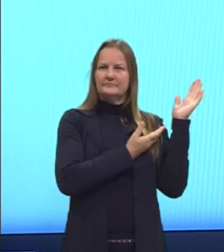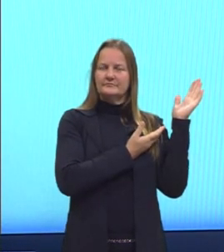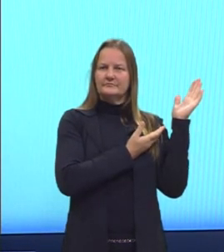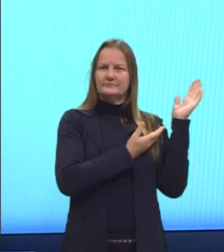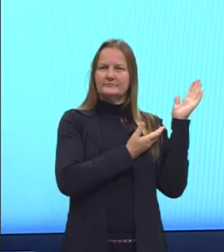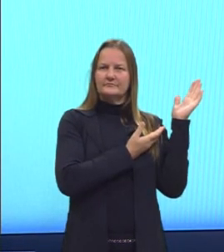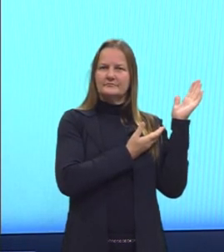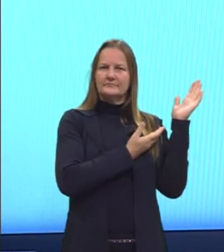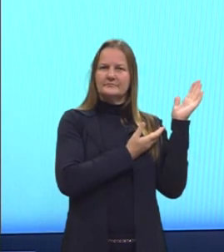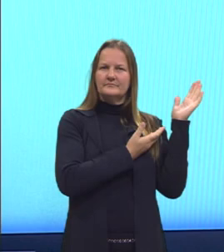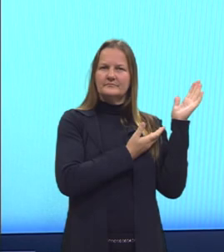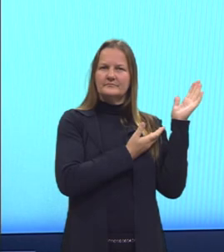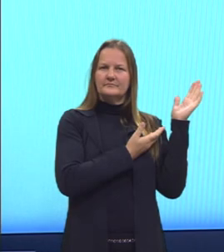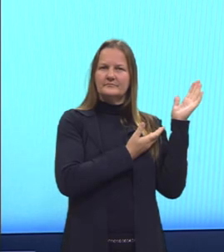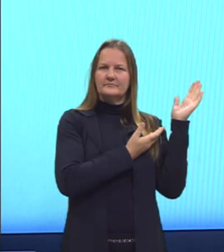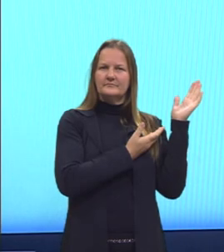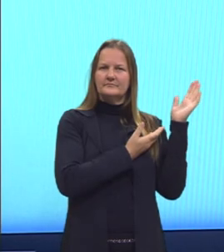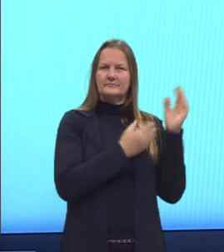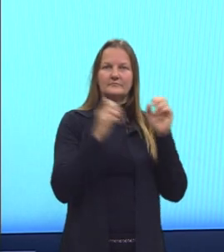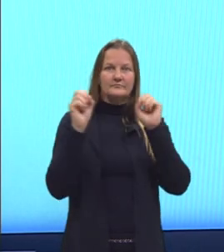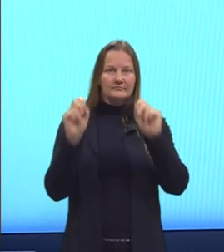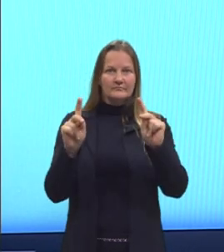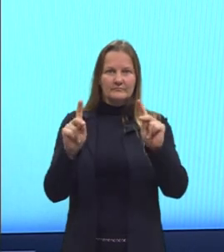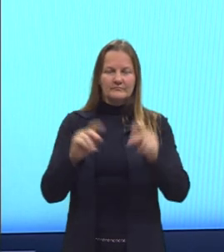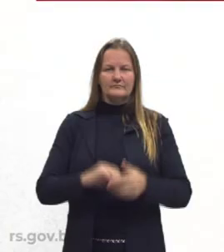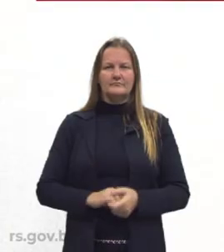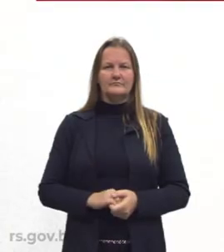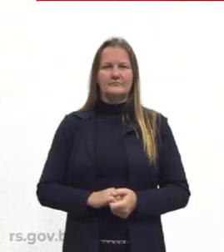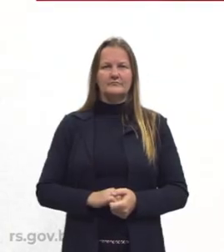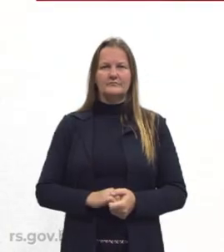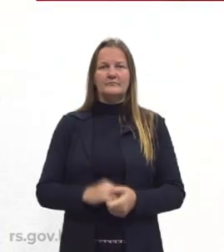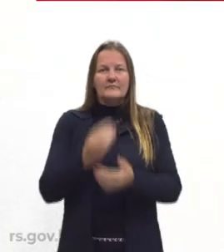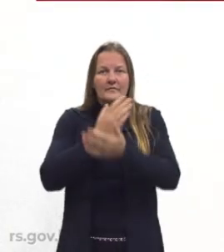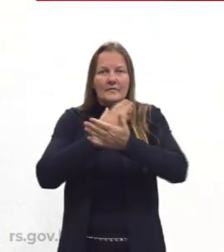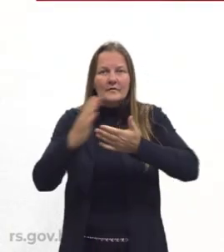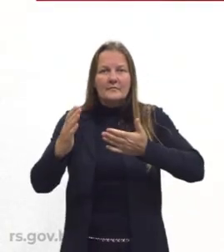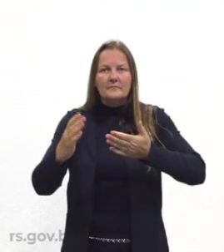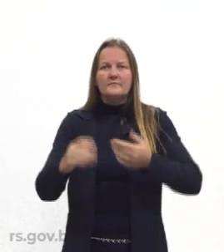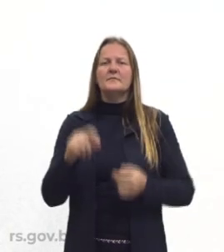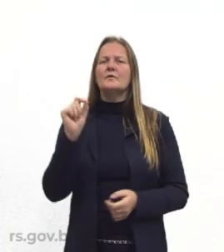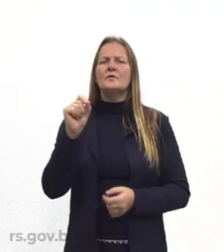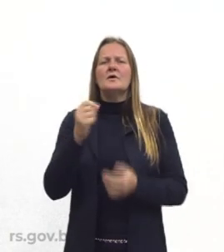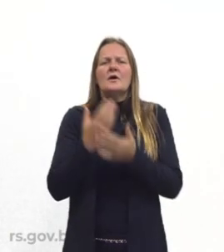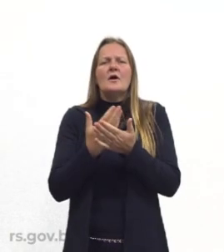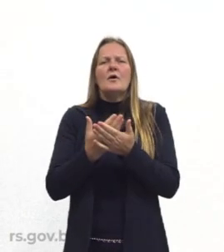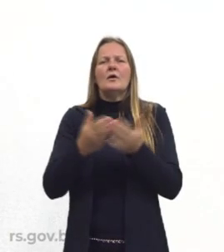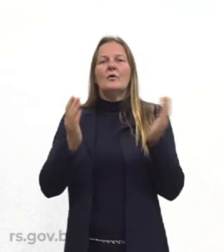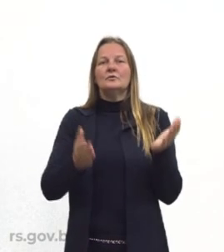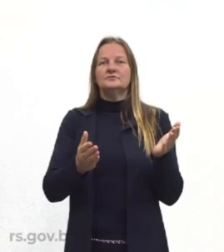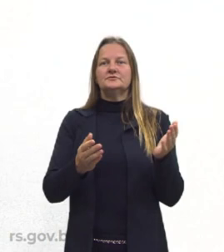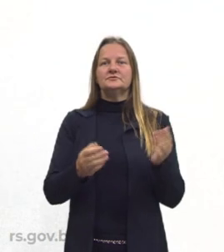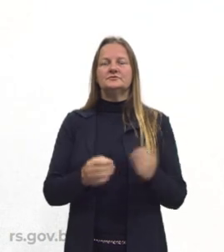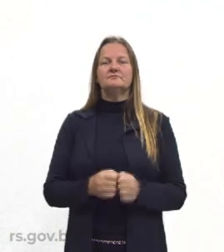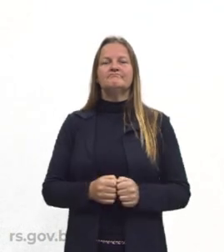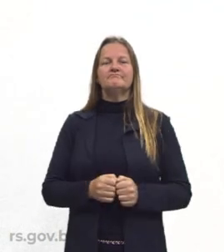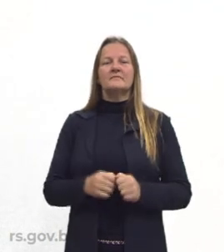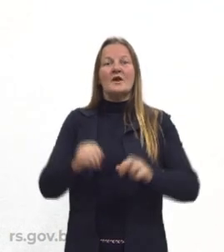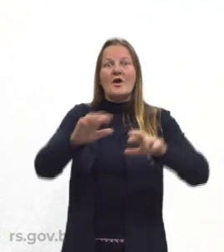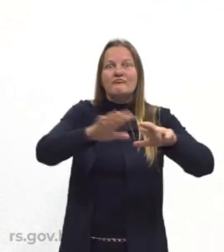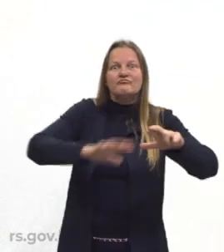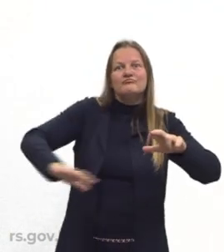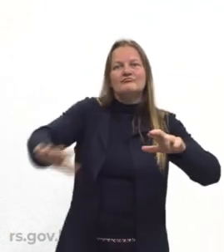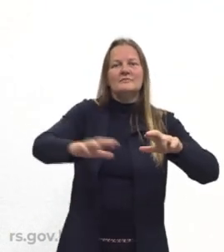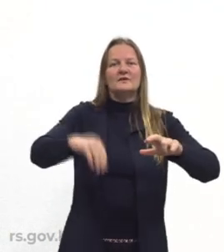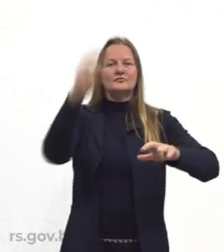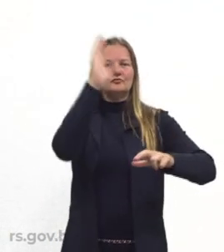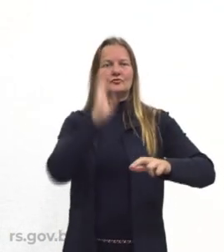nosso curso, tá? Vamos lá então, vamos começar. O que a gente vai ver hoje, ó? Espaço Agrário Brasileiro